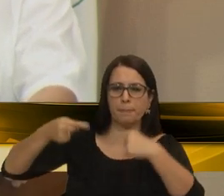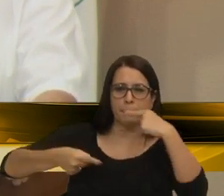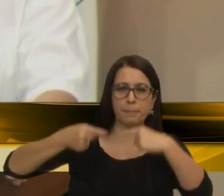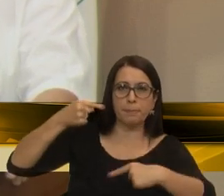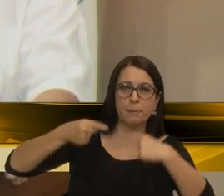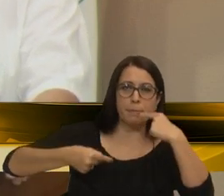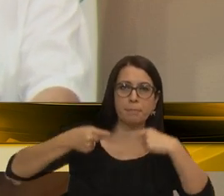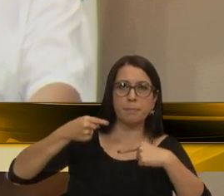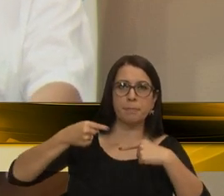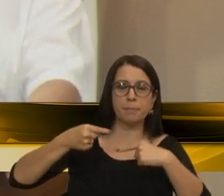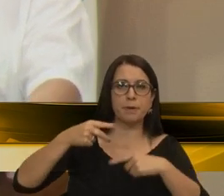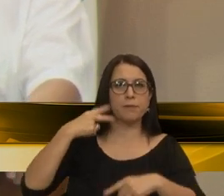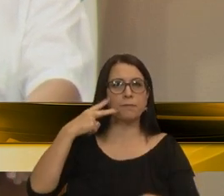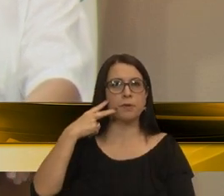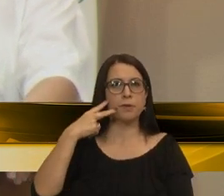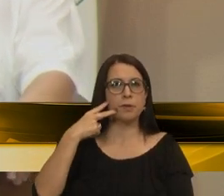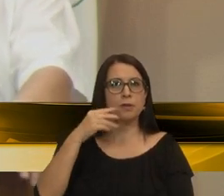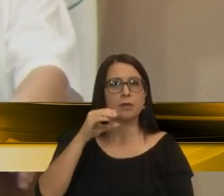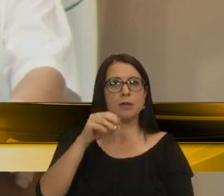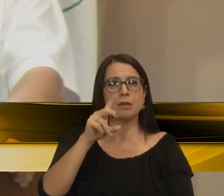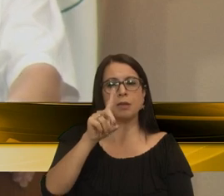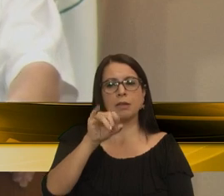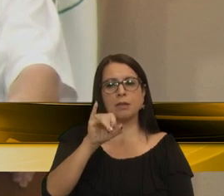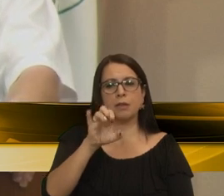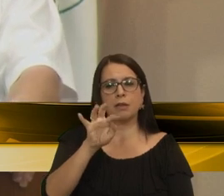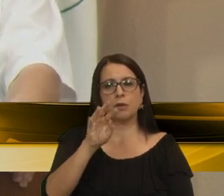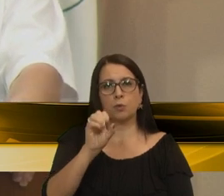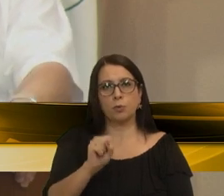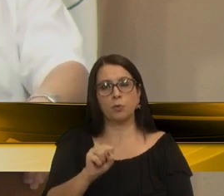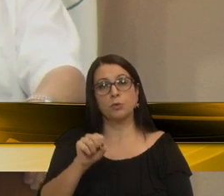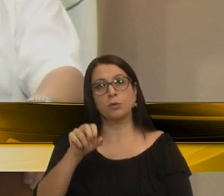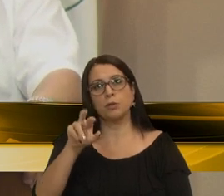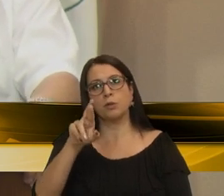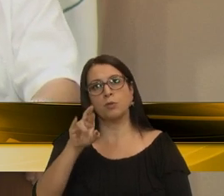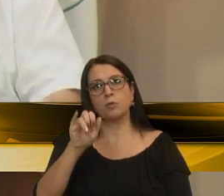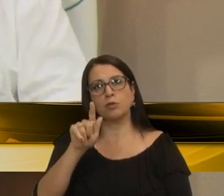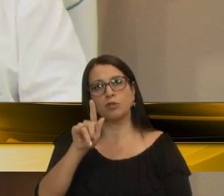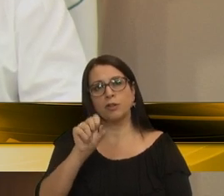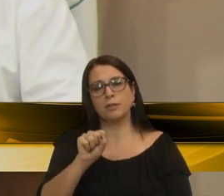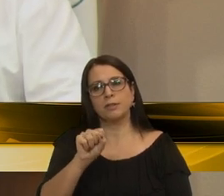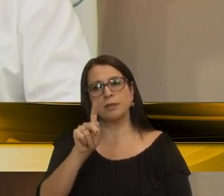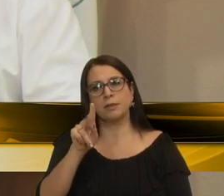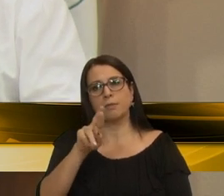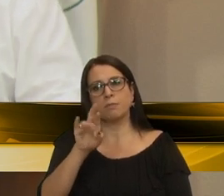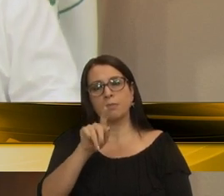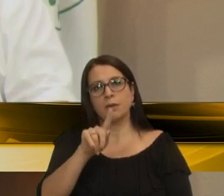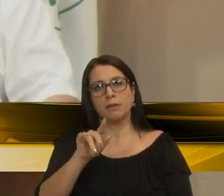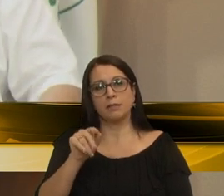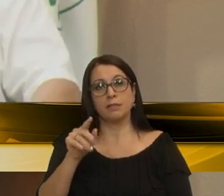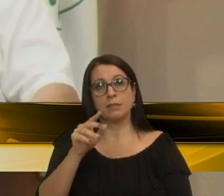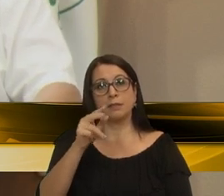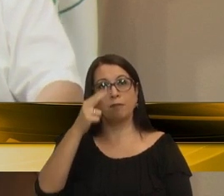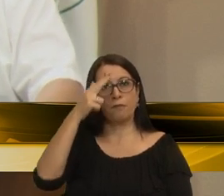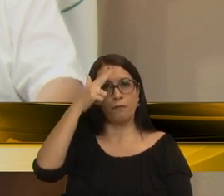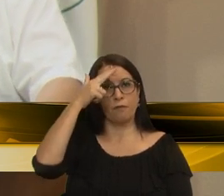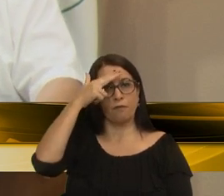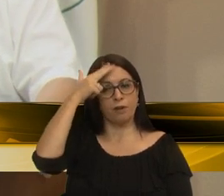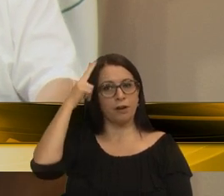entre o então vereador Ovidio Deites e o vereador Regis Prezes, vereador Cassino, a vossa linha que é daquele tempo também,